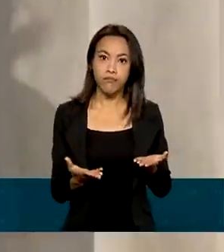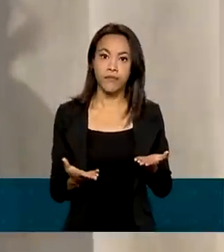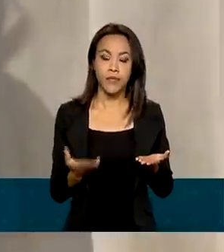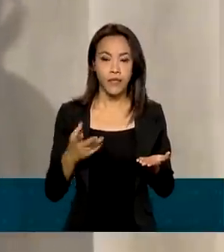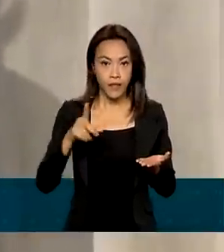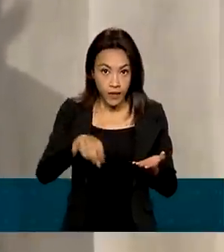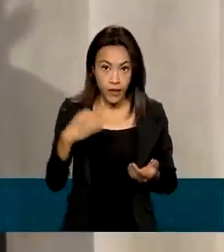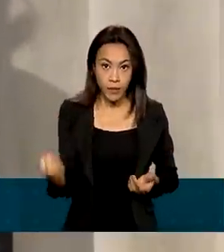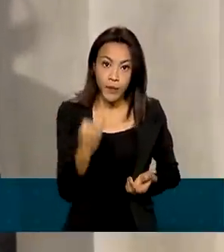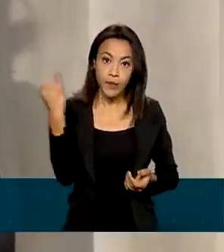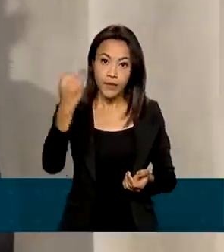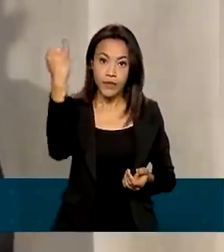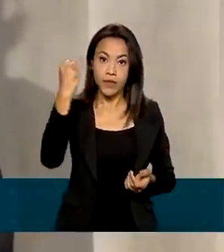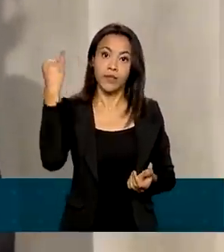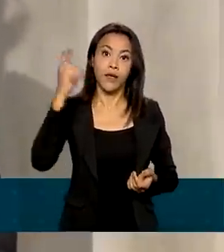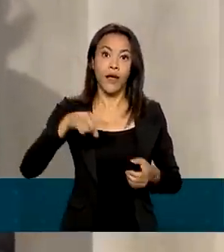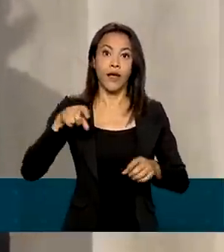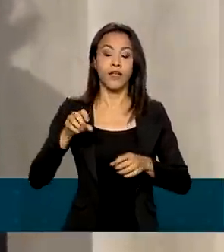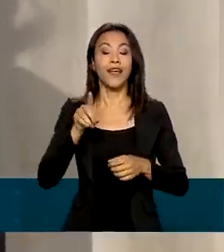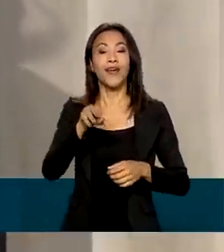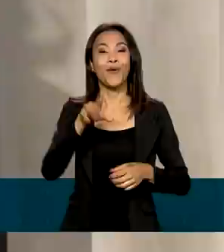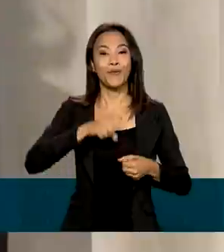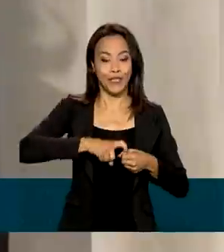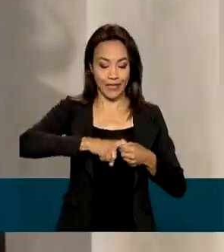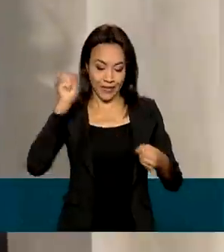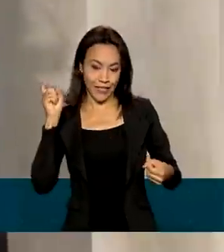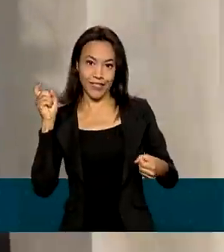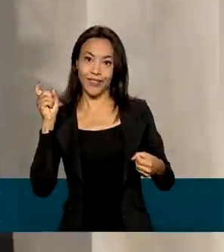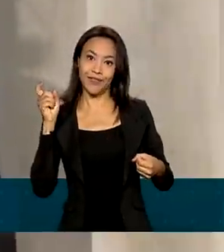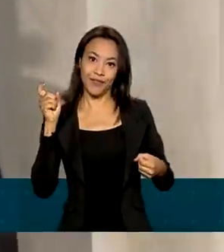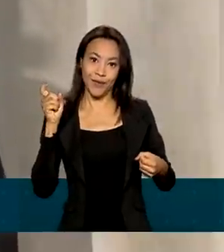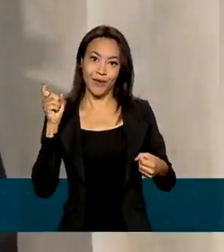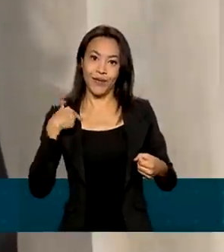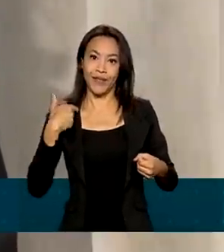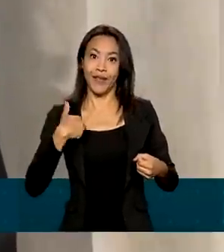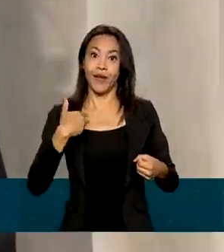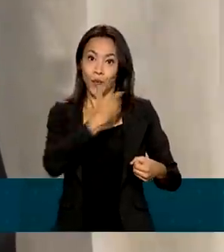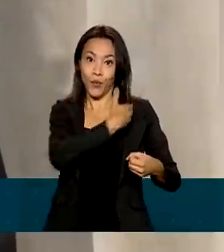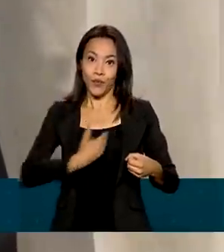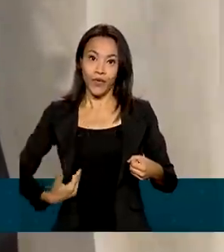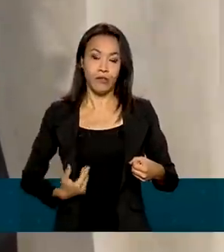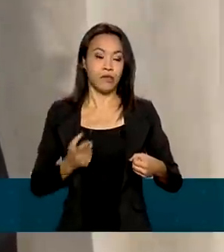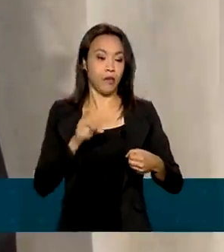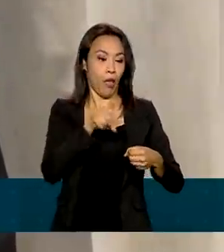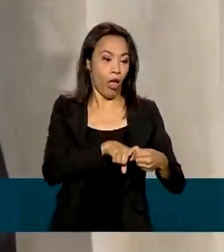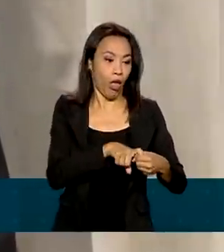importante que é um grito de independência do Brasil, no sentido de que nós vamos realmente